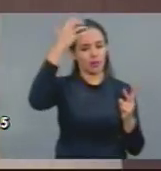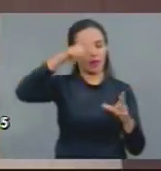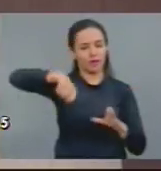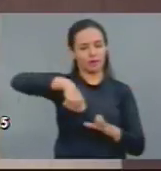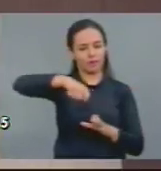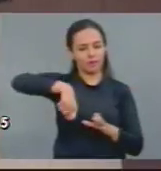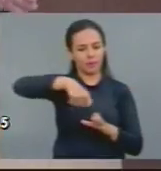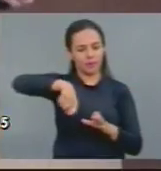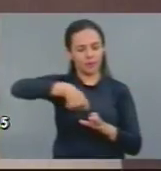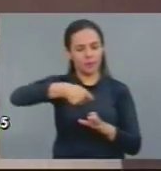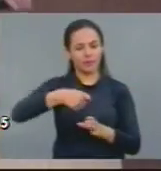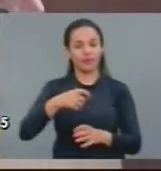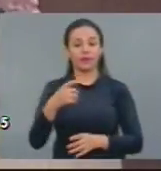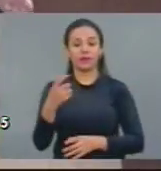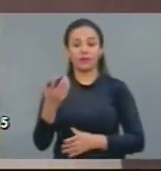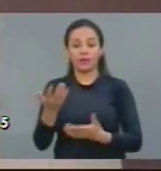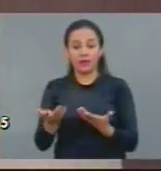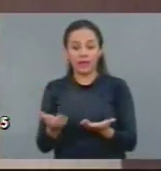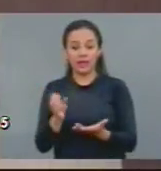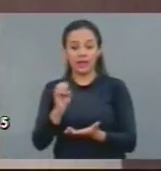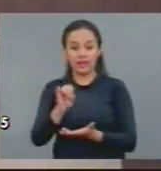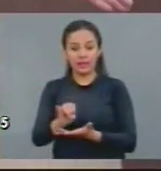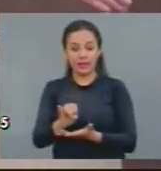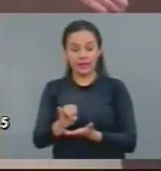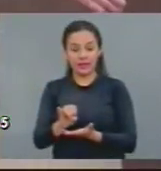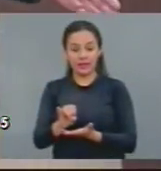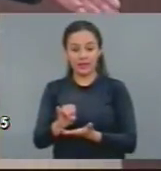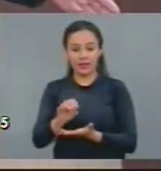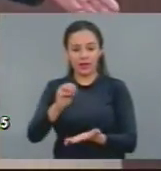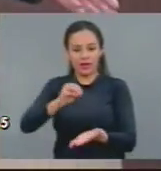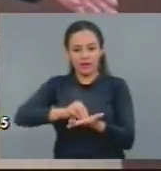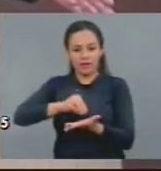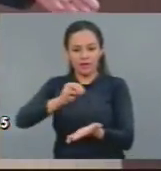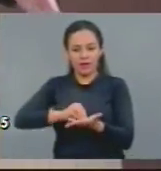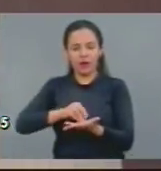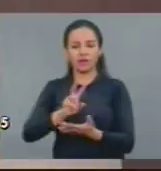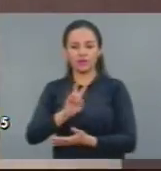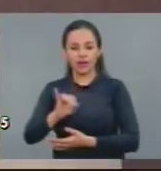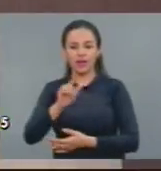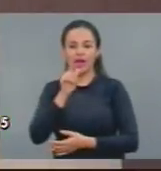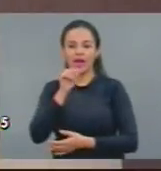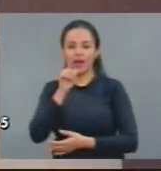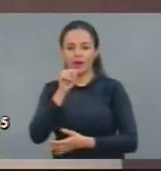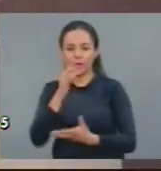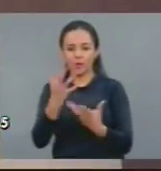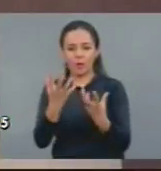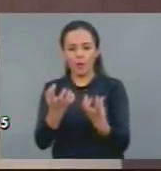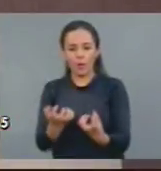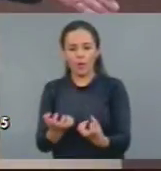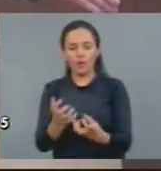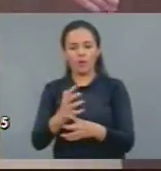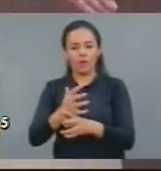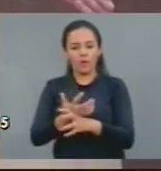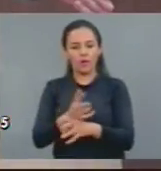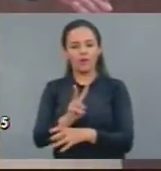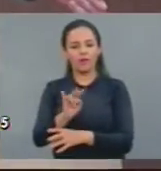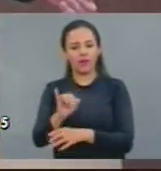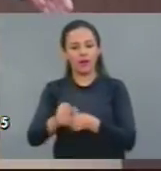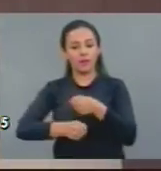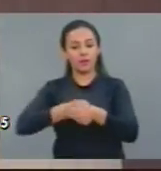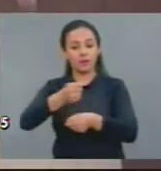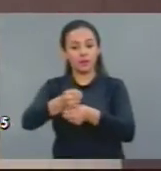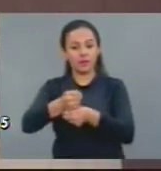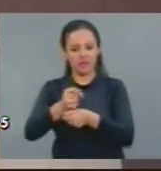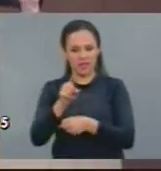Vai faltar água para o povo e a gente vai botar água para camarão? Vai faltar água para o povo e a gente vai botar água para o agronegócio?